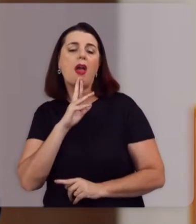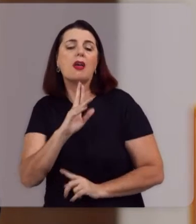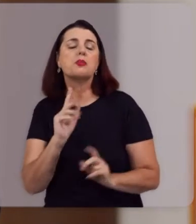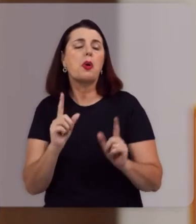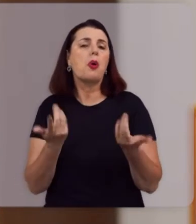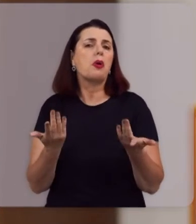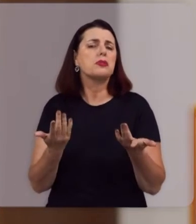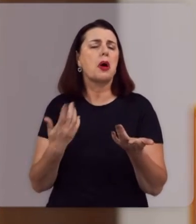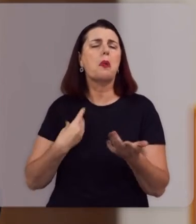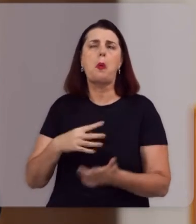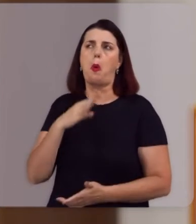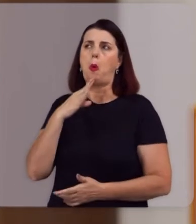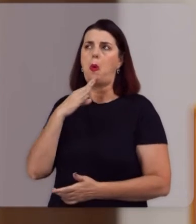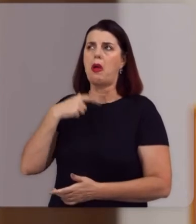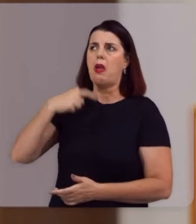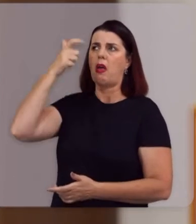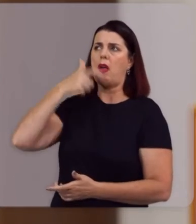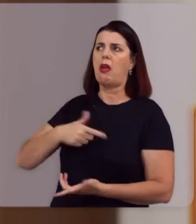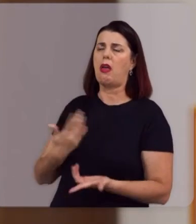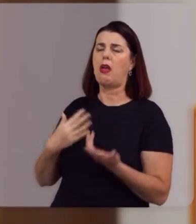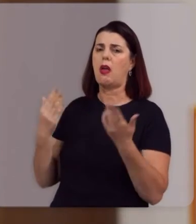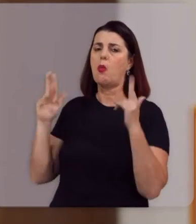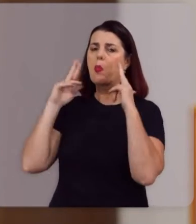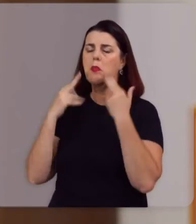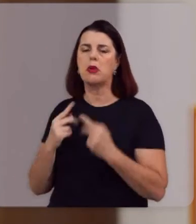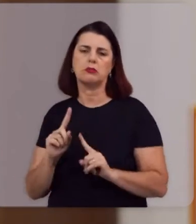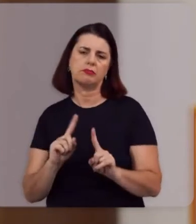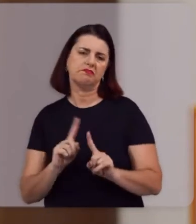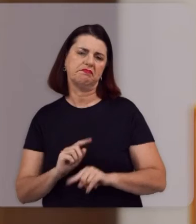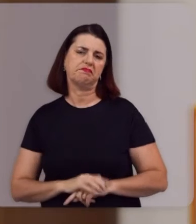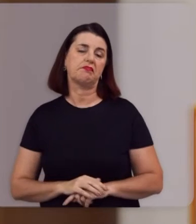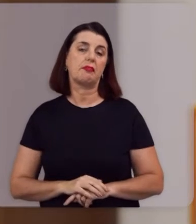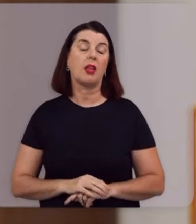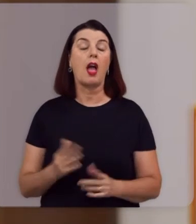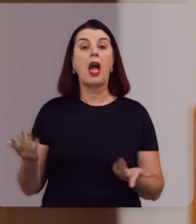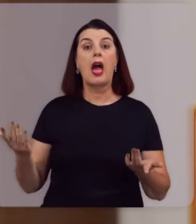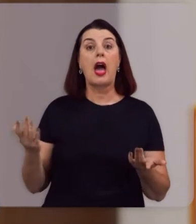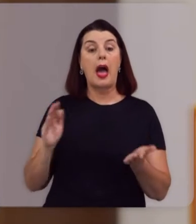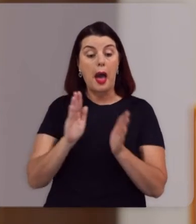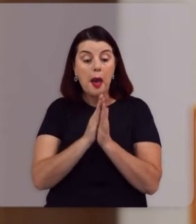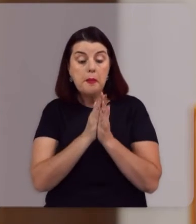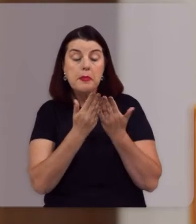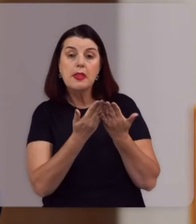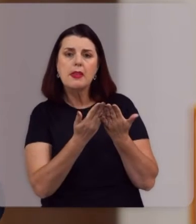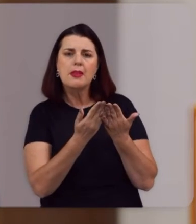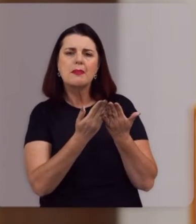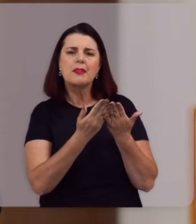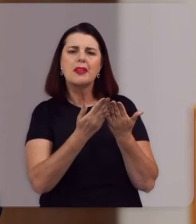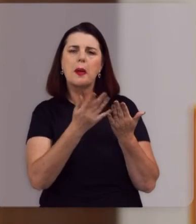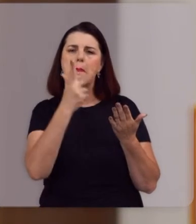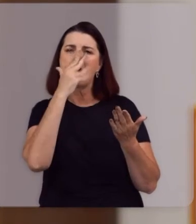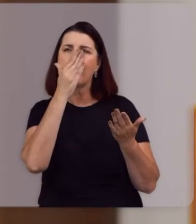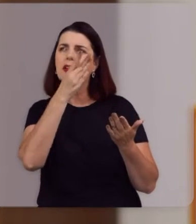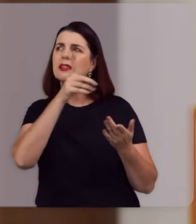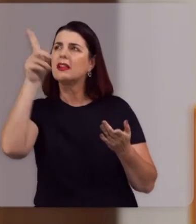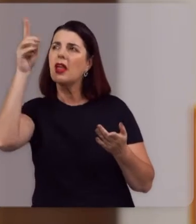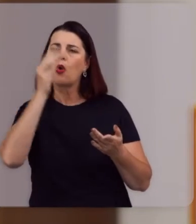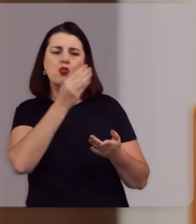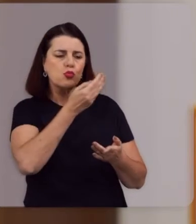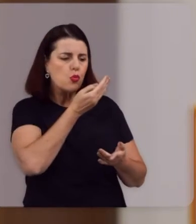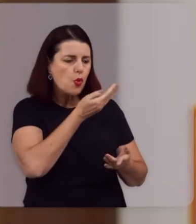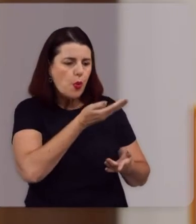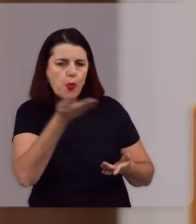Do mero conhecimento Humano A Bíblia É o sopro de Deus